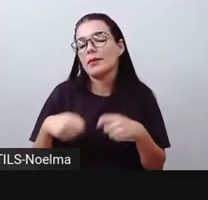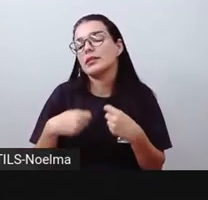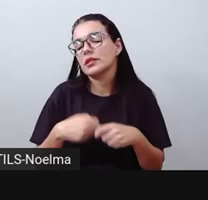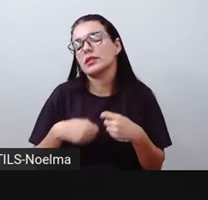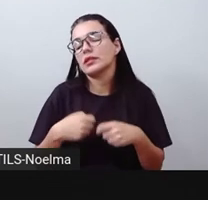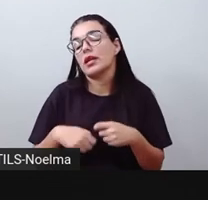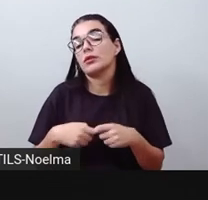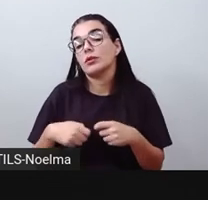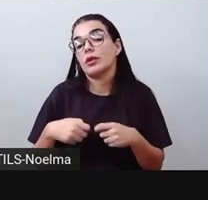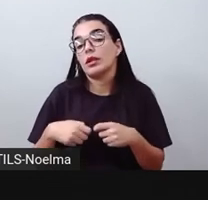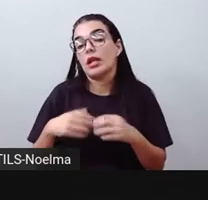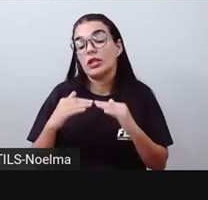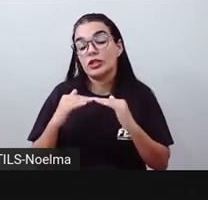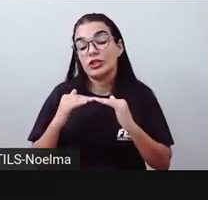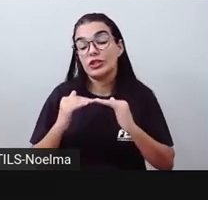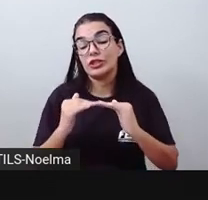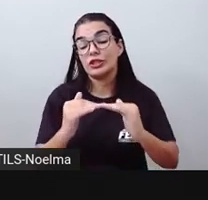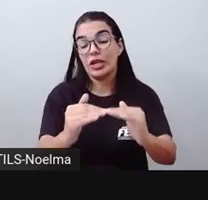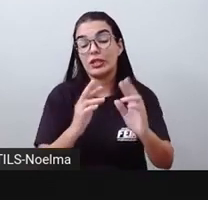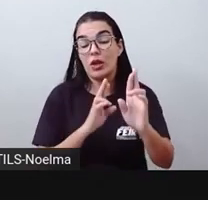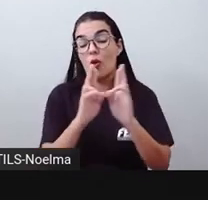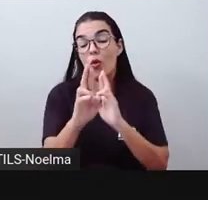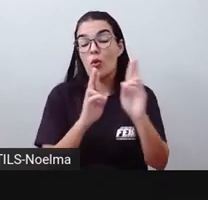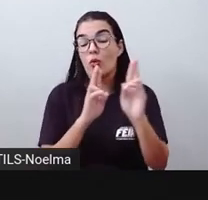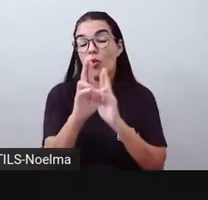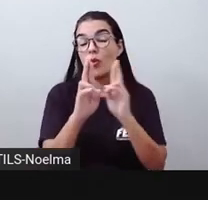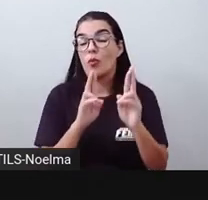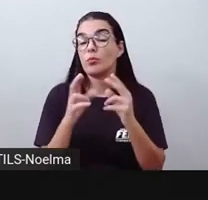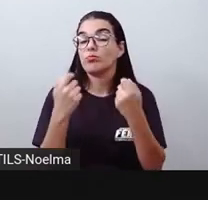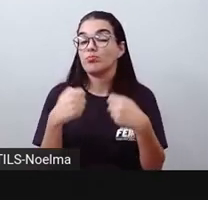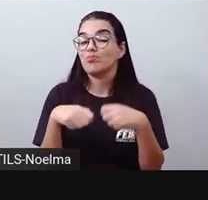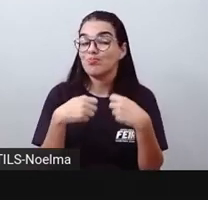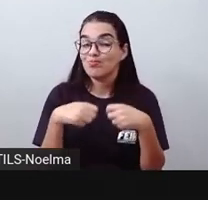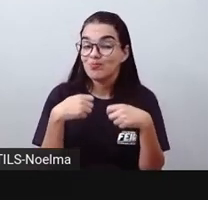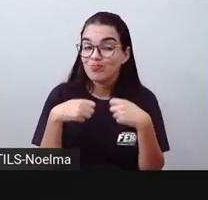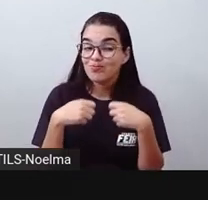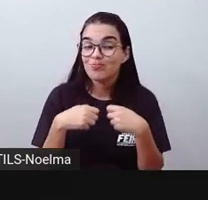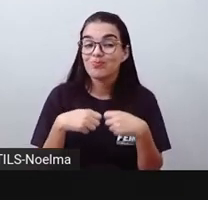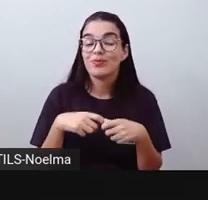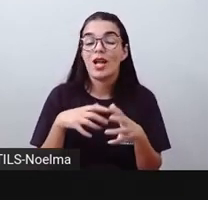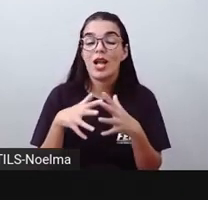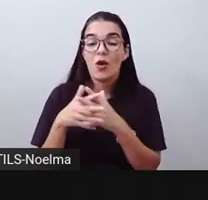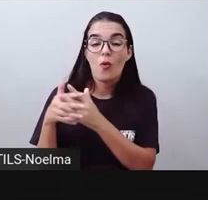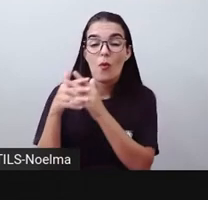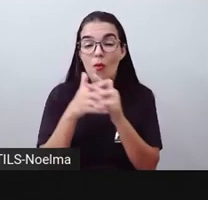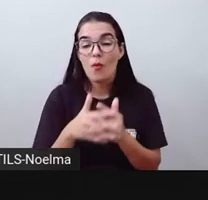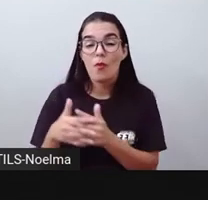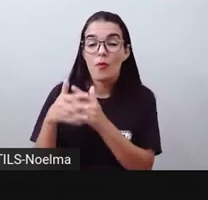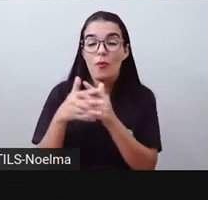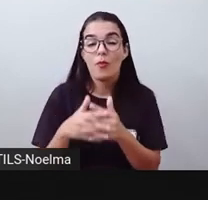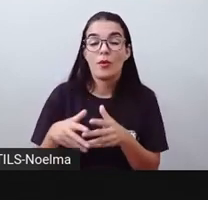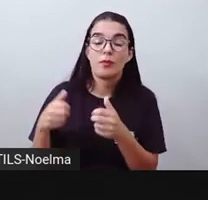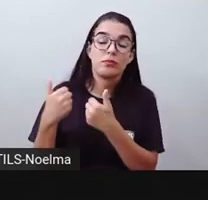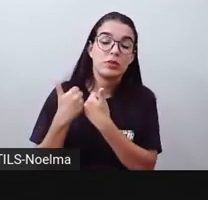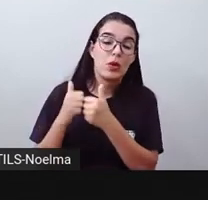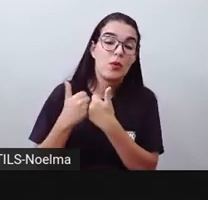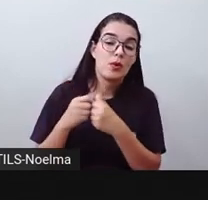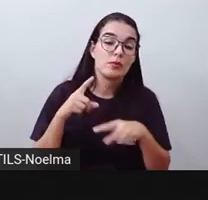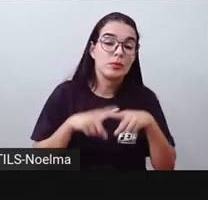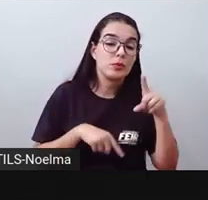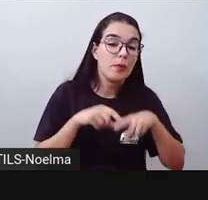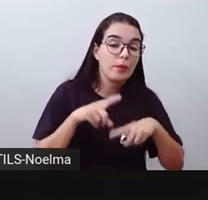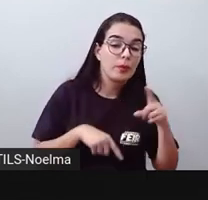extrema que nós temos dos transportes rodoviários feitos pelos caminhões, pelas carretas, dos produtos que nós